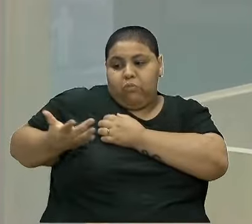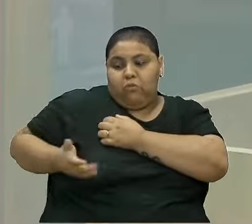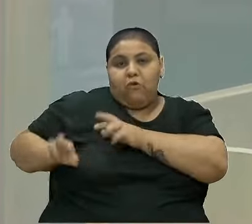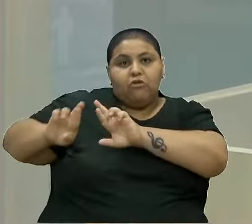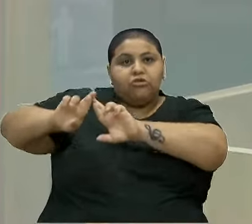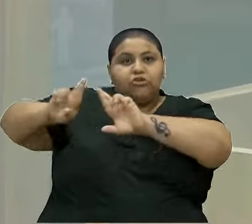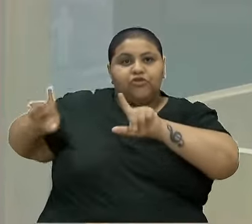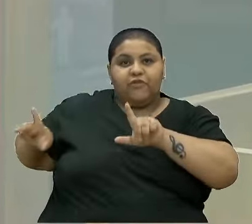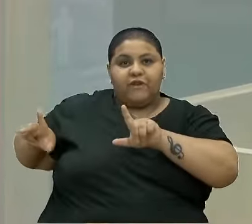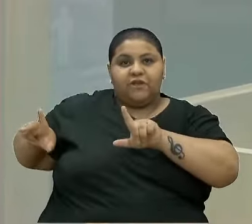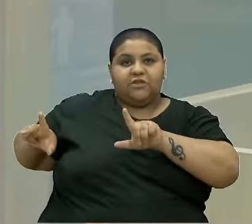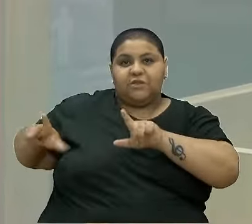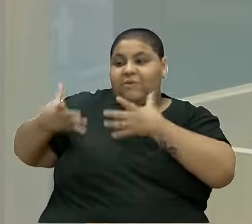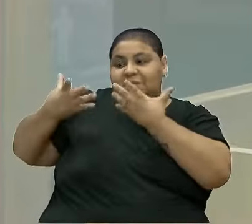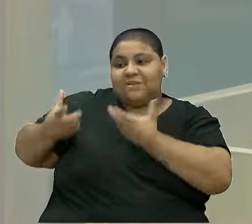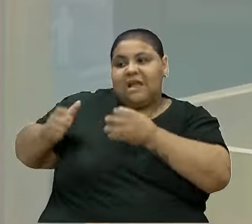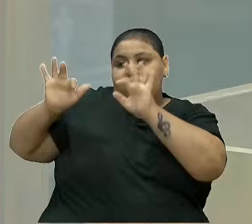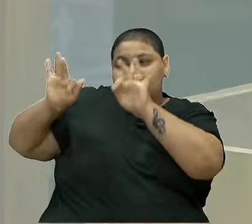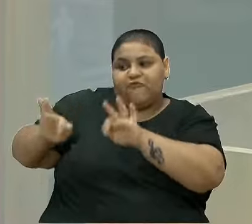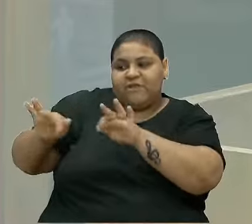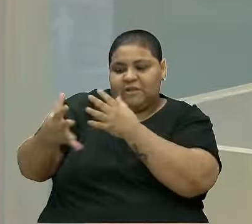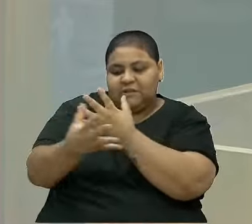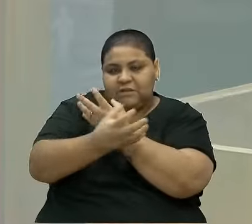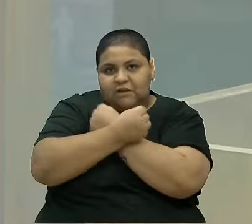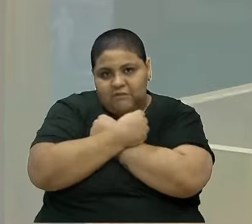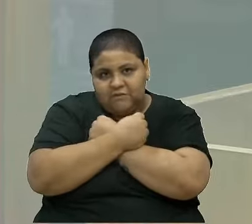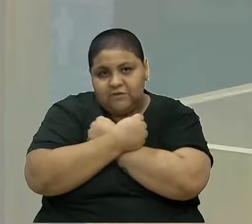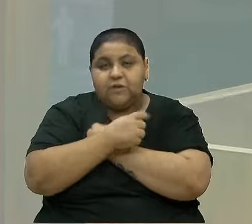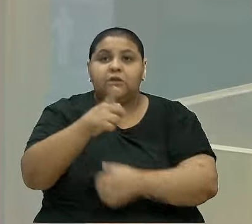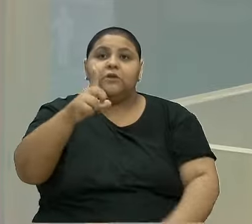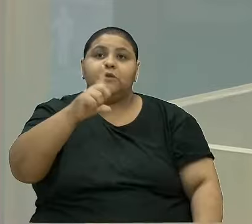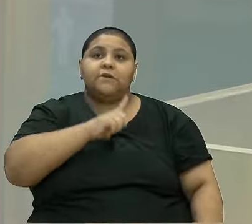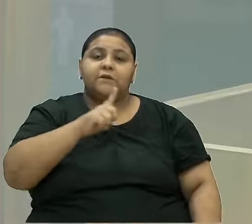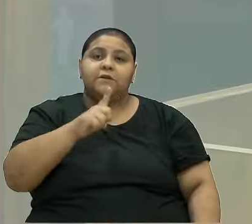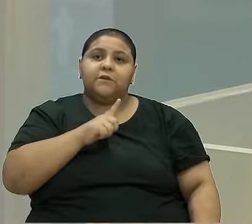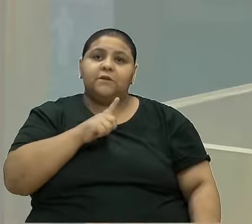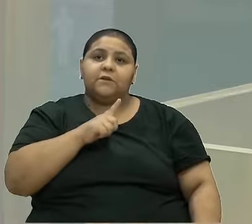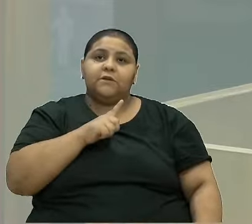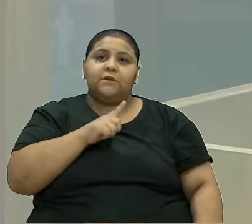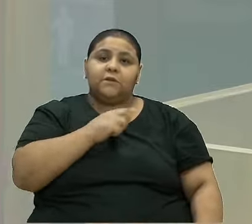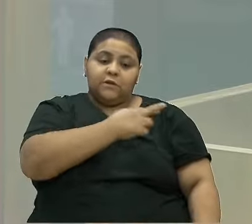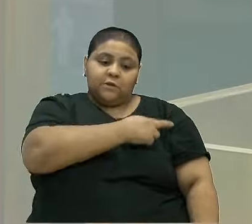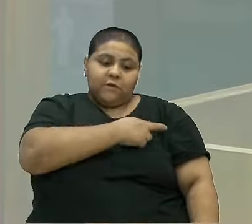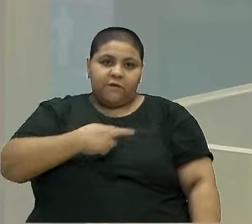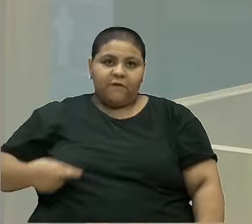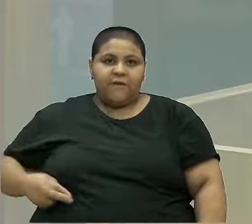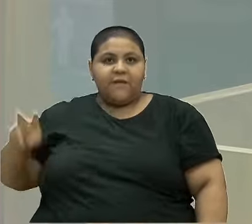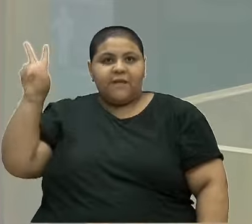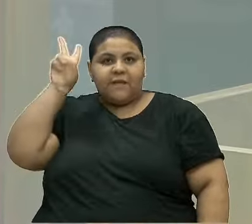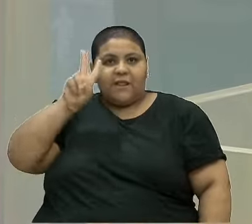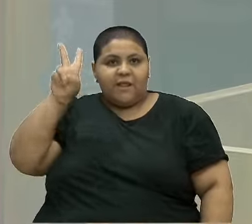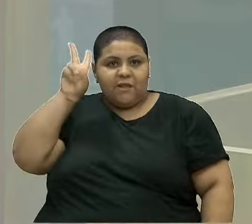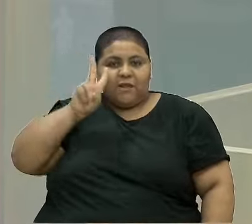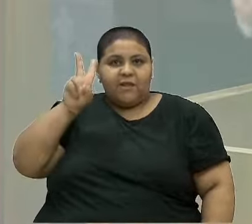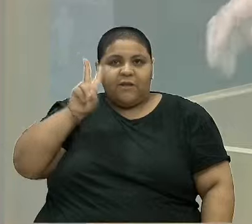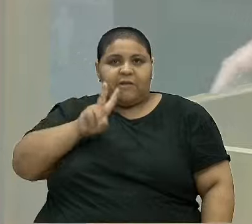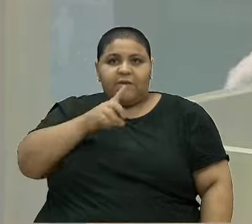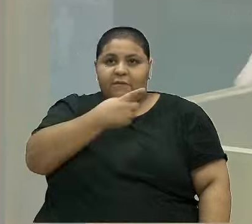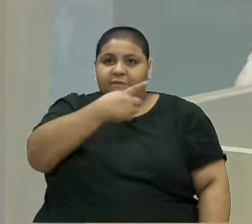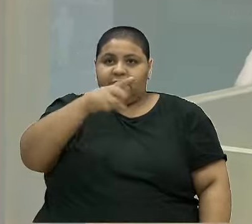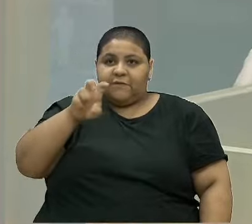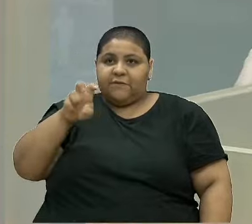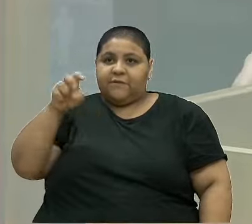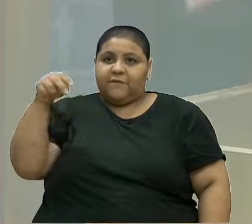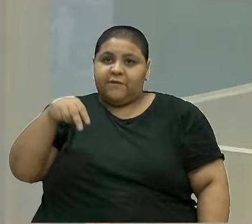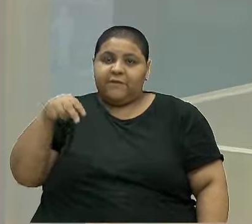abolição da escravatura. Aí nós tivemos a república, que lembramos, no final dessa semana, no dia 15 de novembro